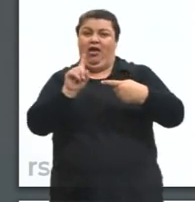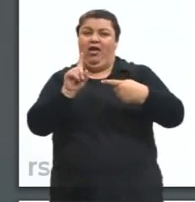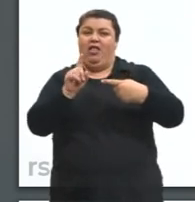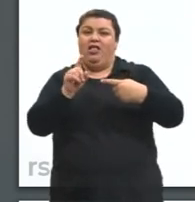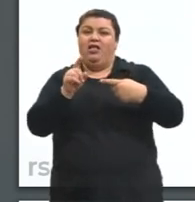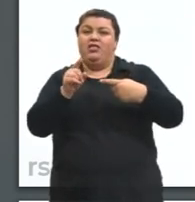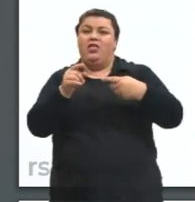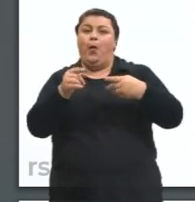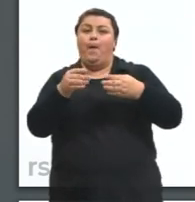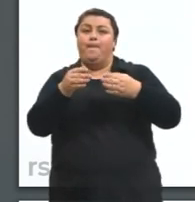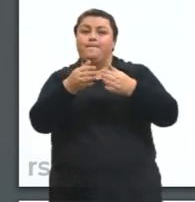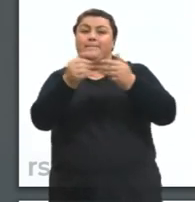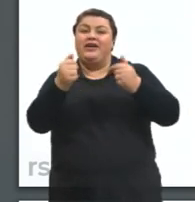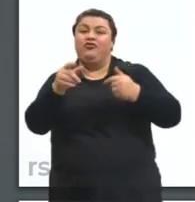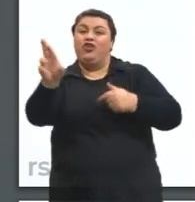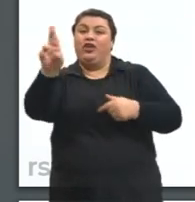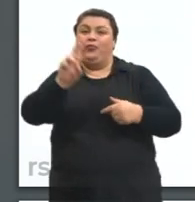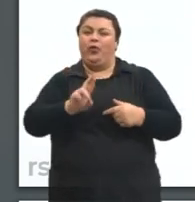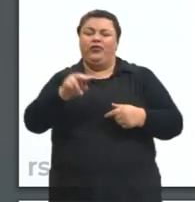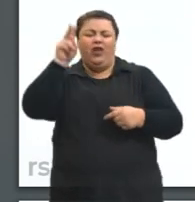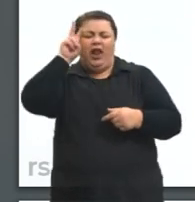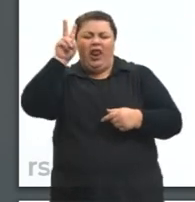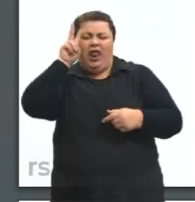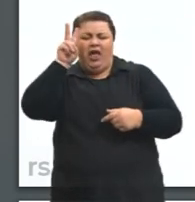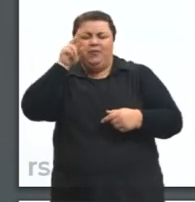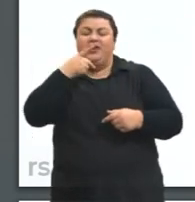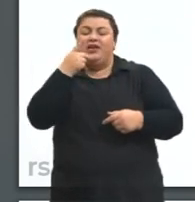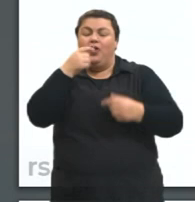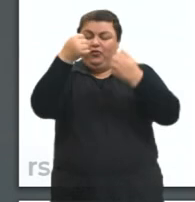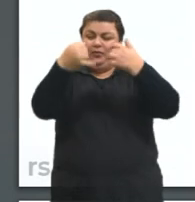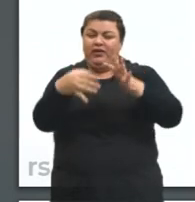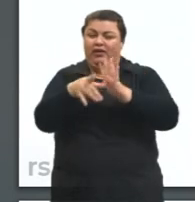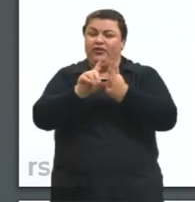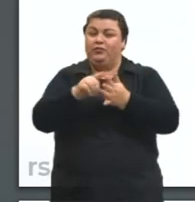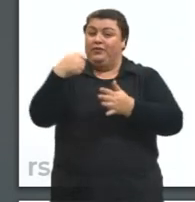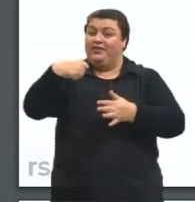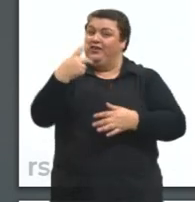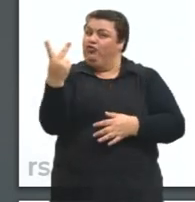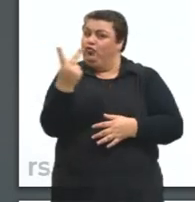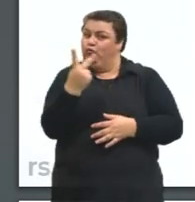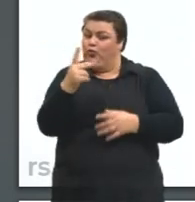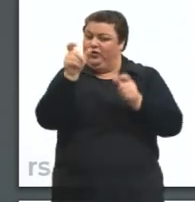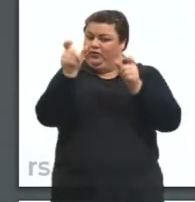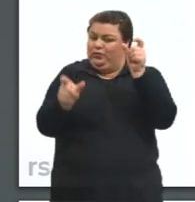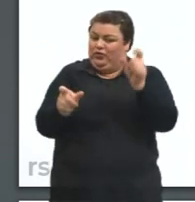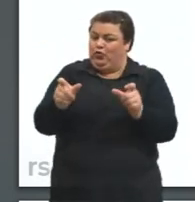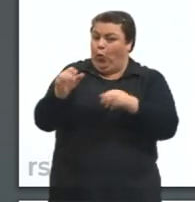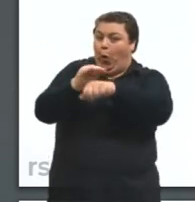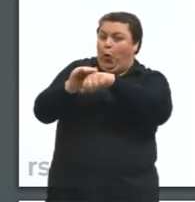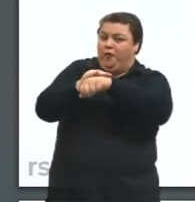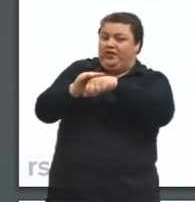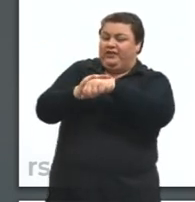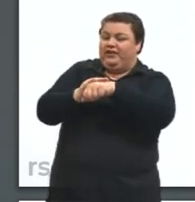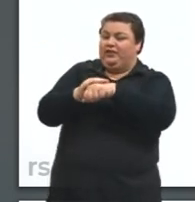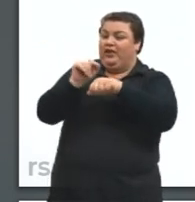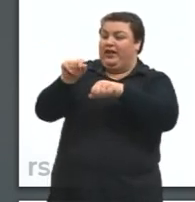conversando? Geralmente, a comunicação é algo que vai e volta. Ela nos pede uma resposta.